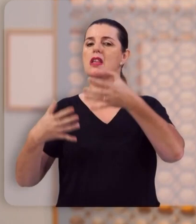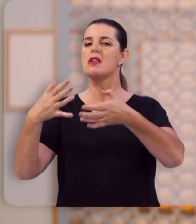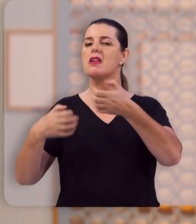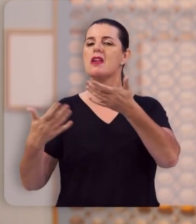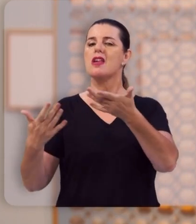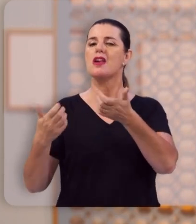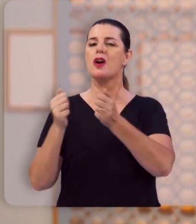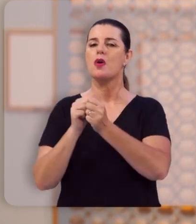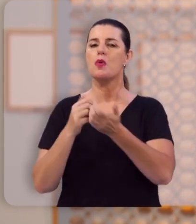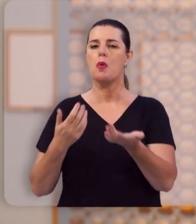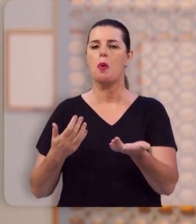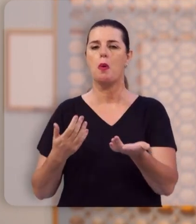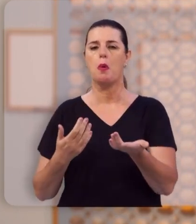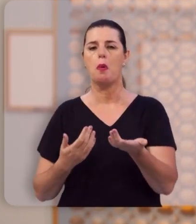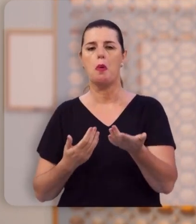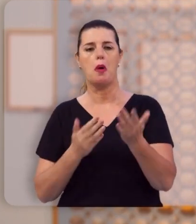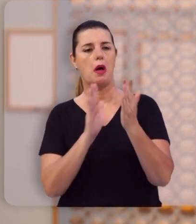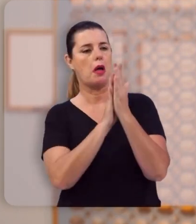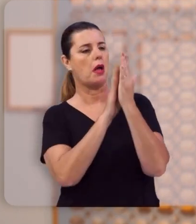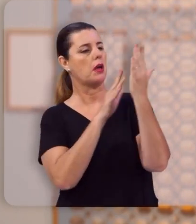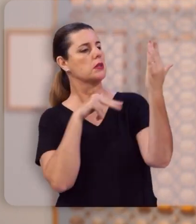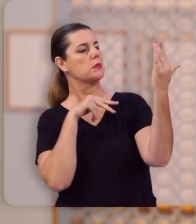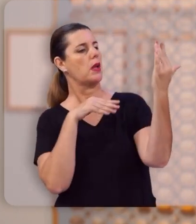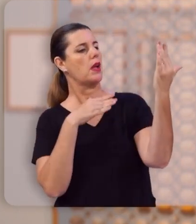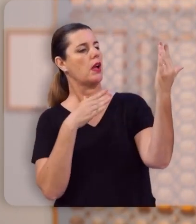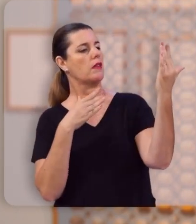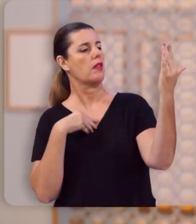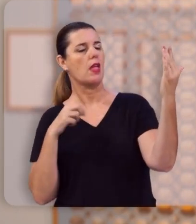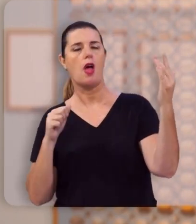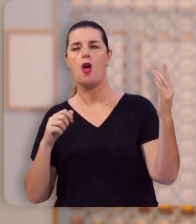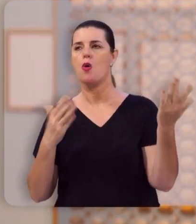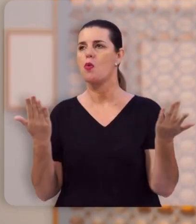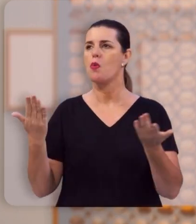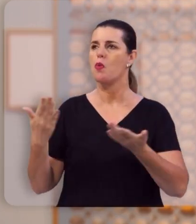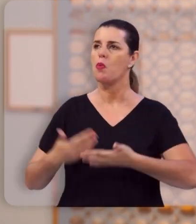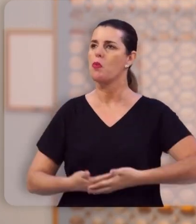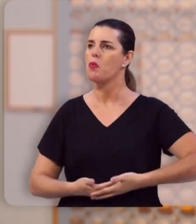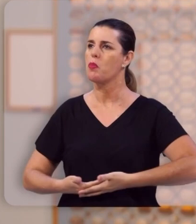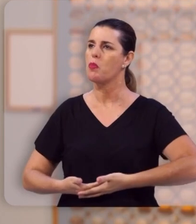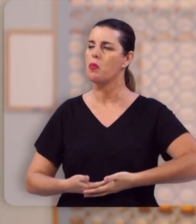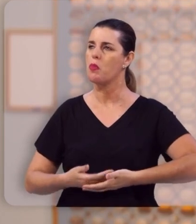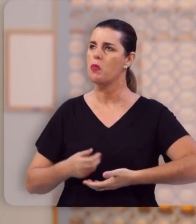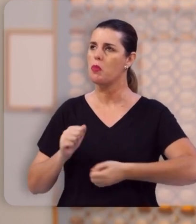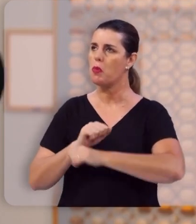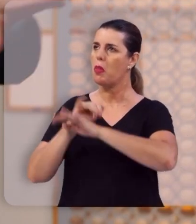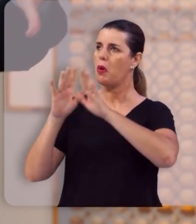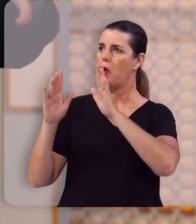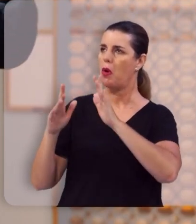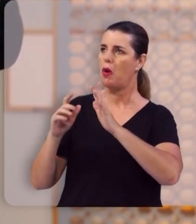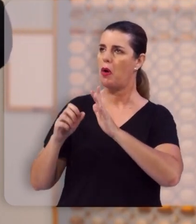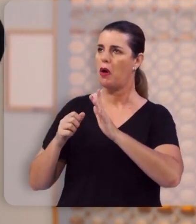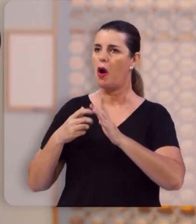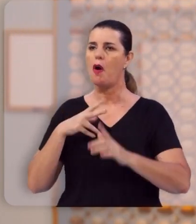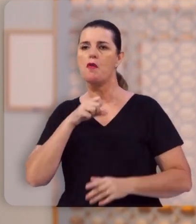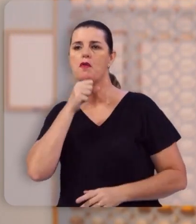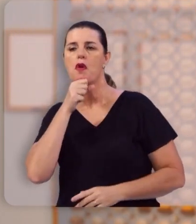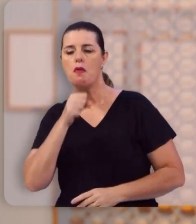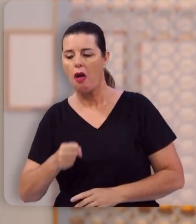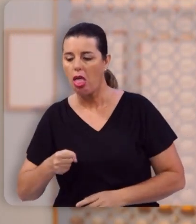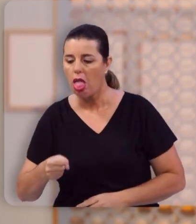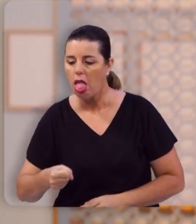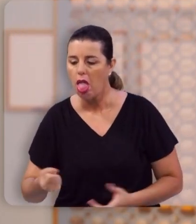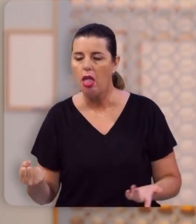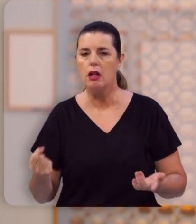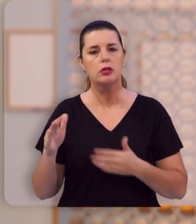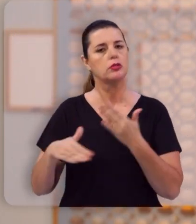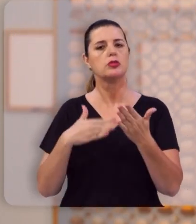balança. Nós não vamos ter lá um feto glorificado, nem um vovozinho de bengala no céu. Todos nós teremos